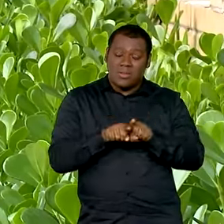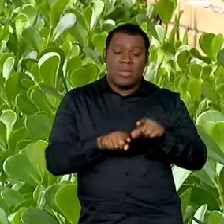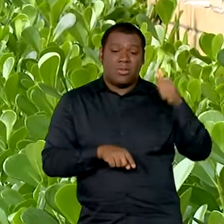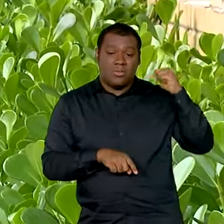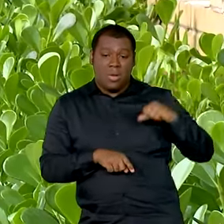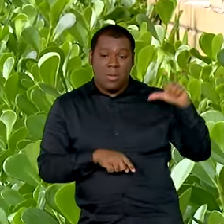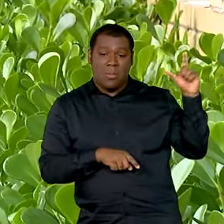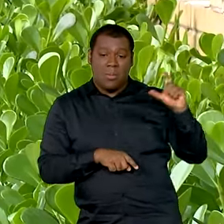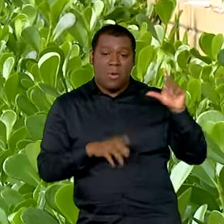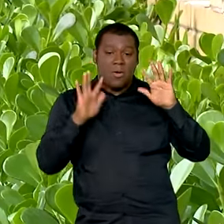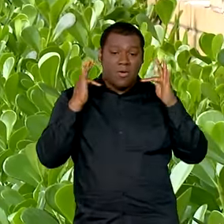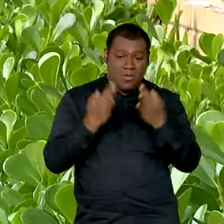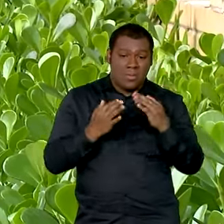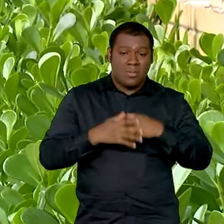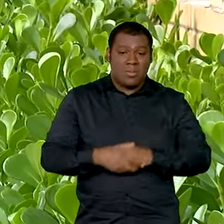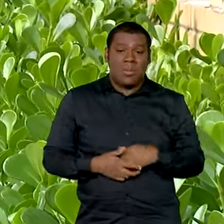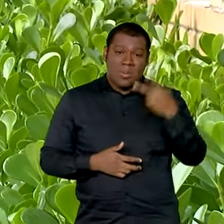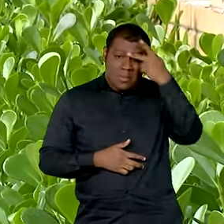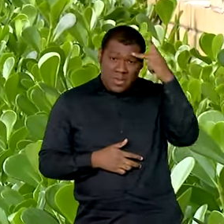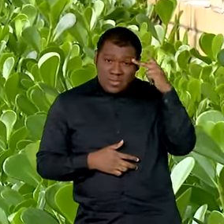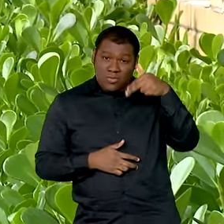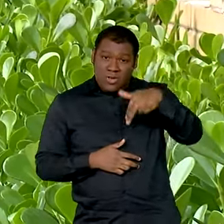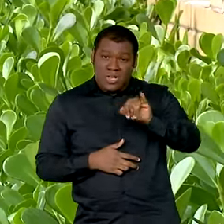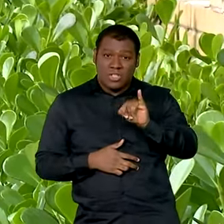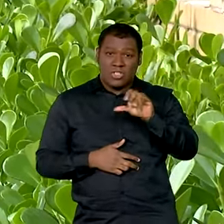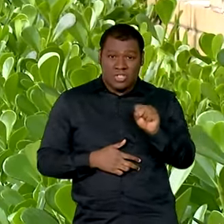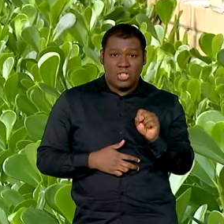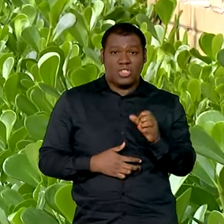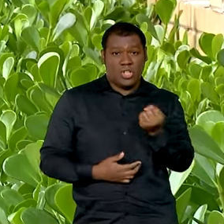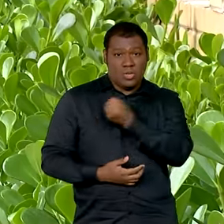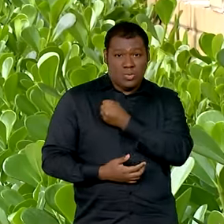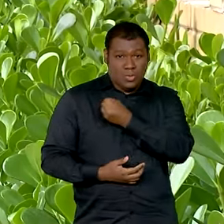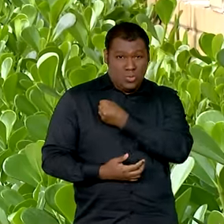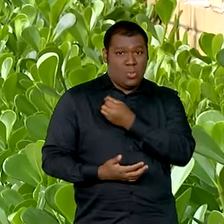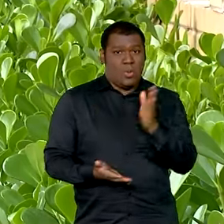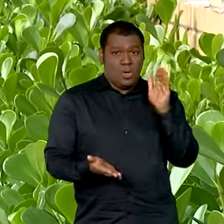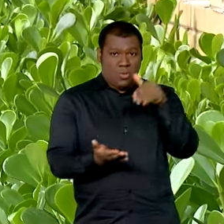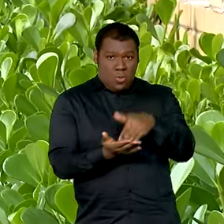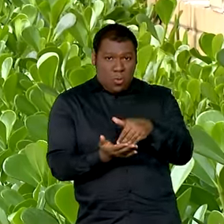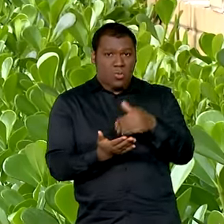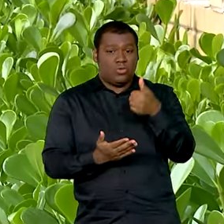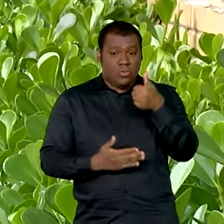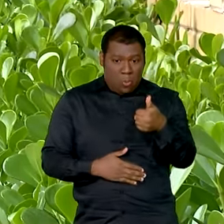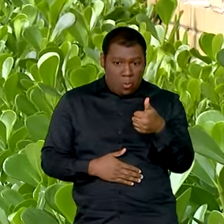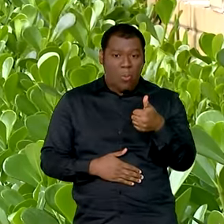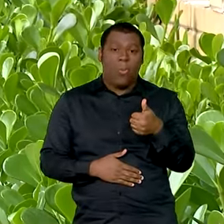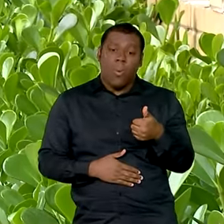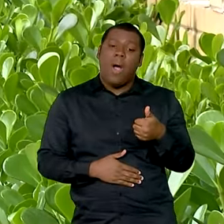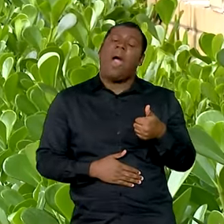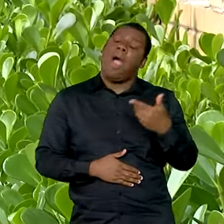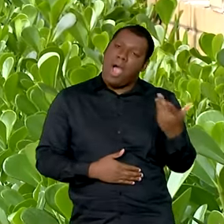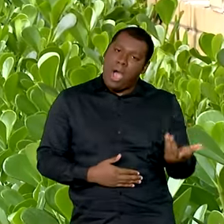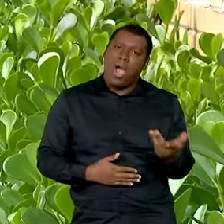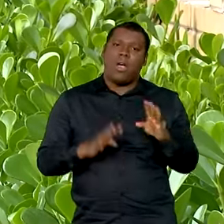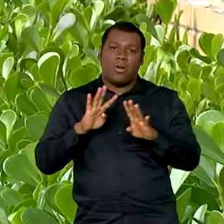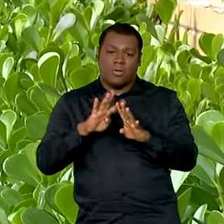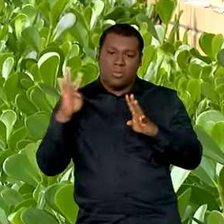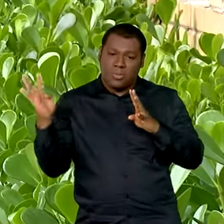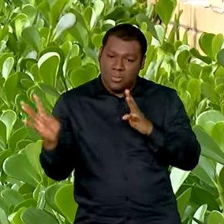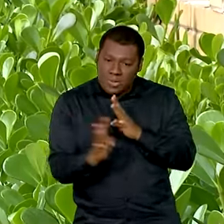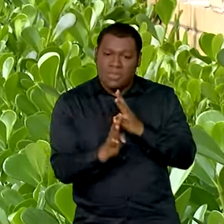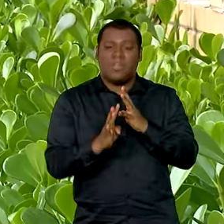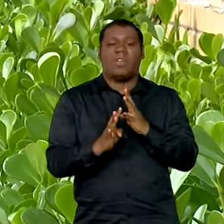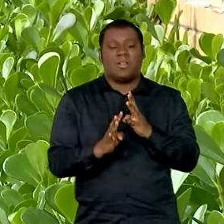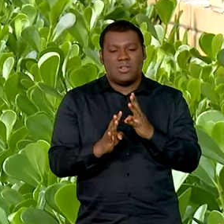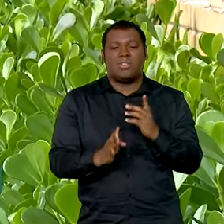Os beneficiários com final de NIS 1 são os primeiros a receber e assim sucessivamente. O último pagamento do